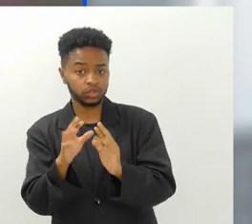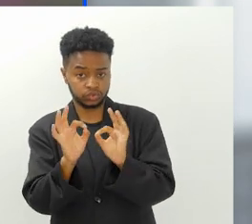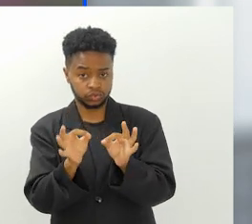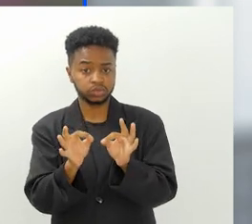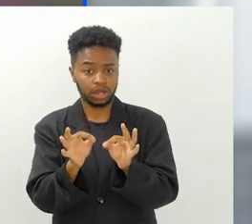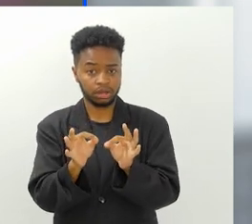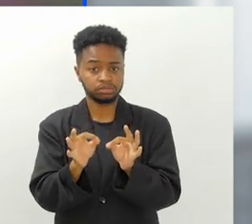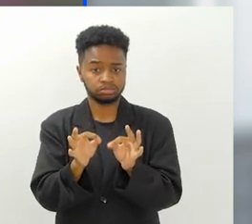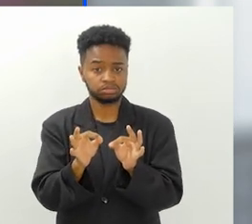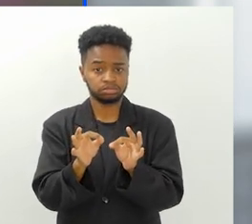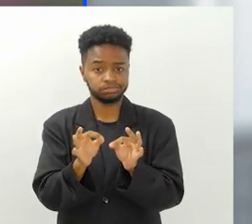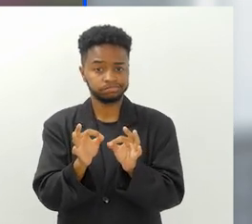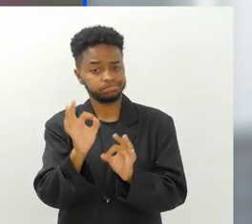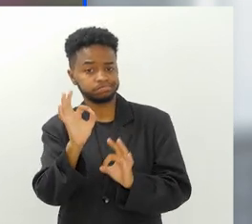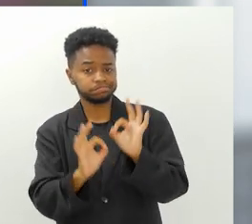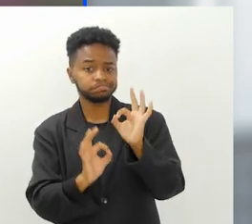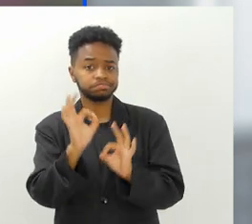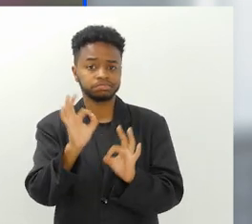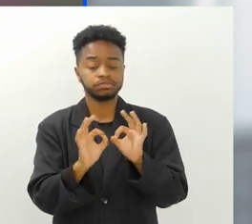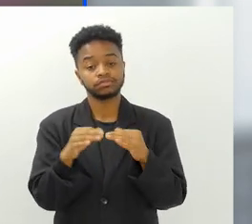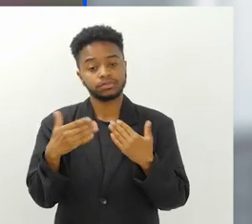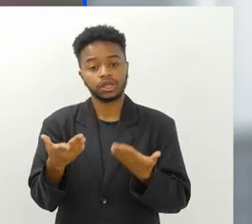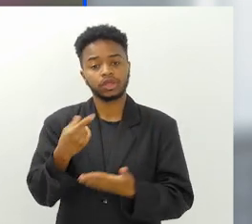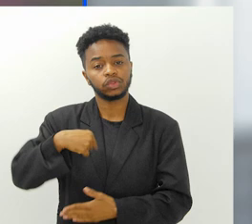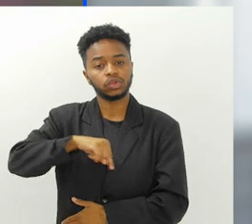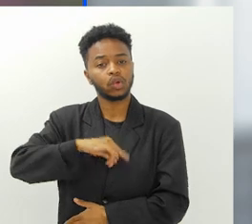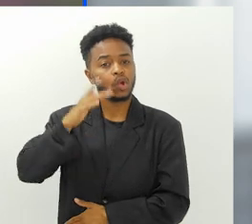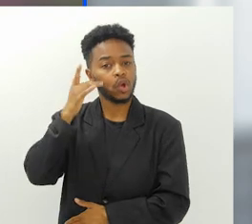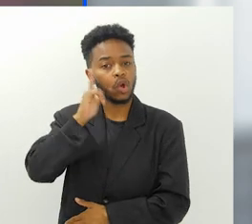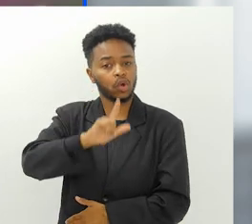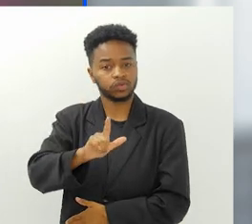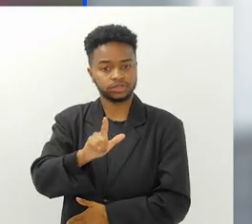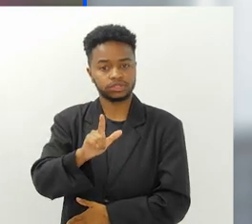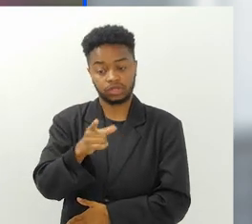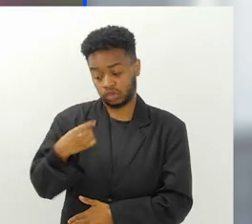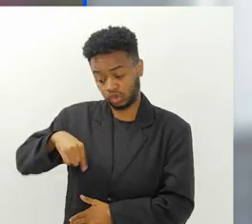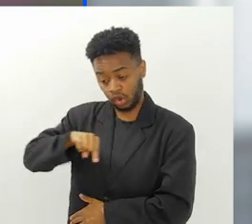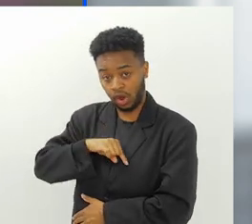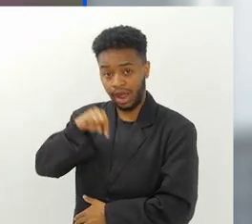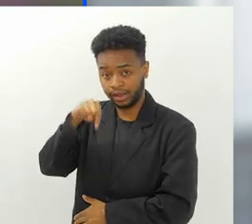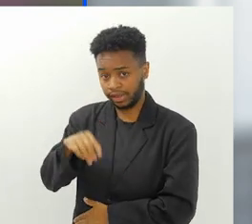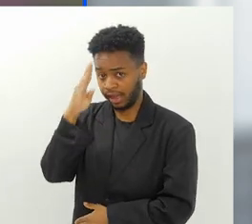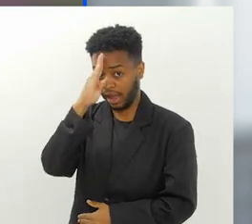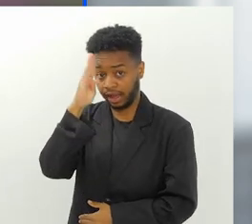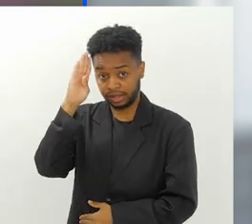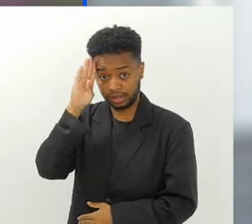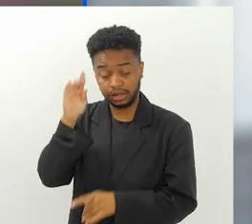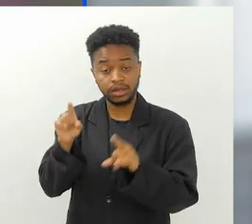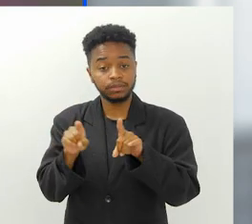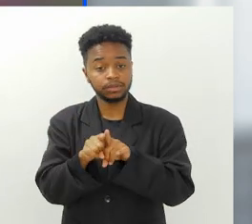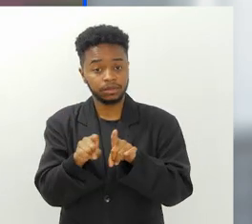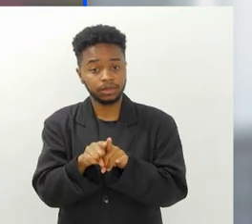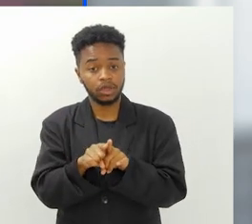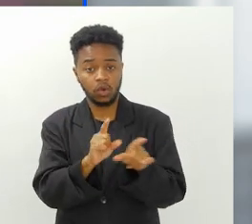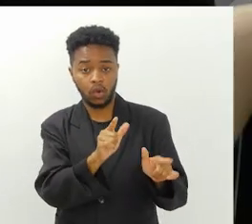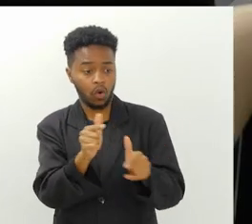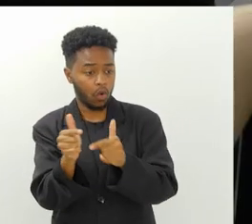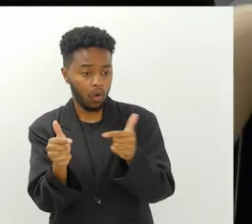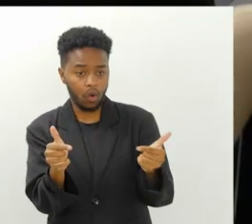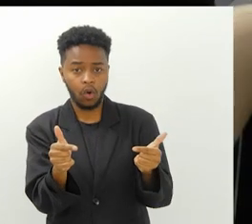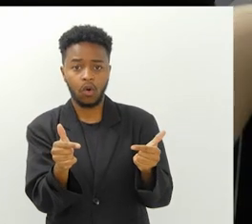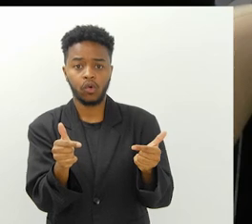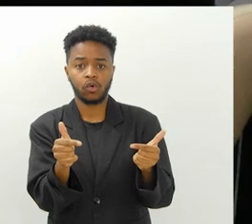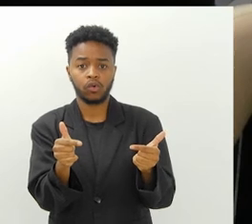robusto, para que a gente possa, né? Tanto nós da academia, quanto os